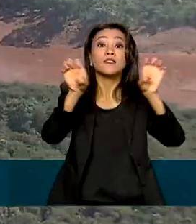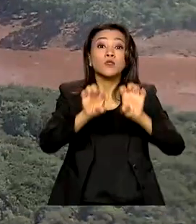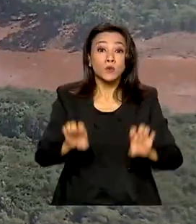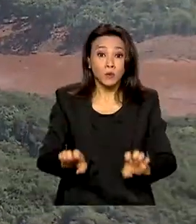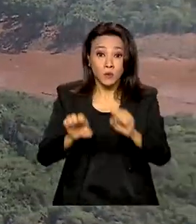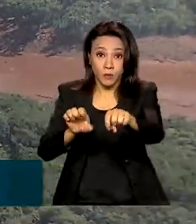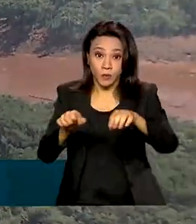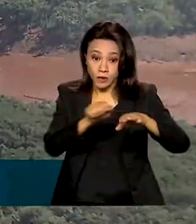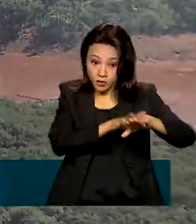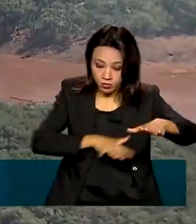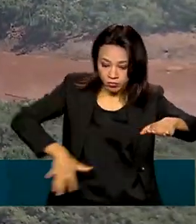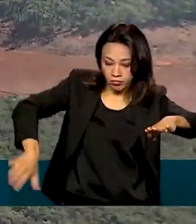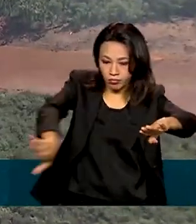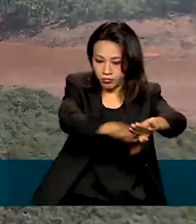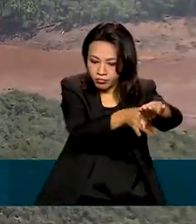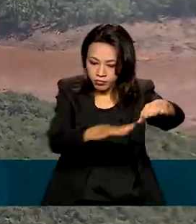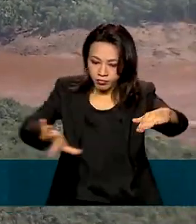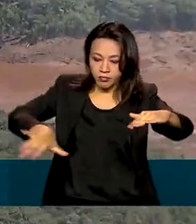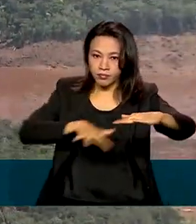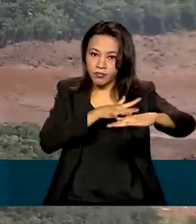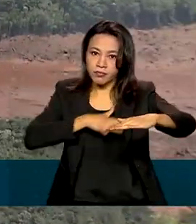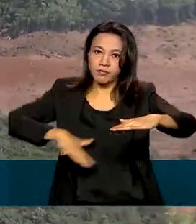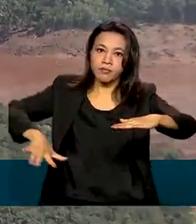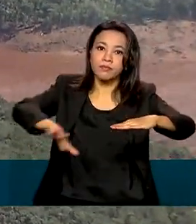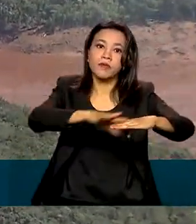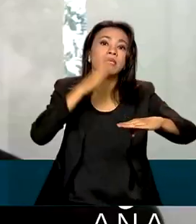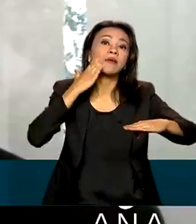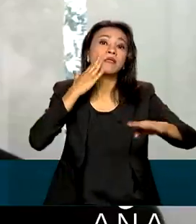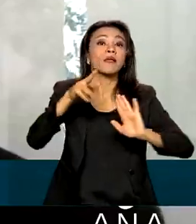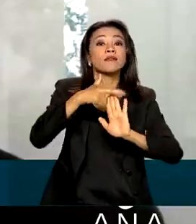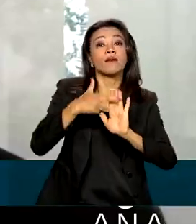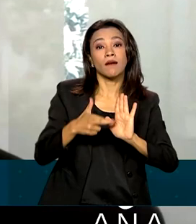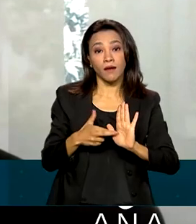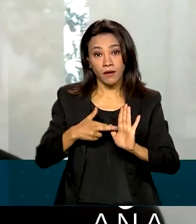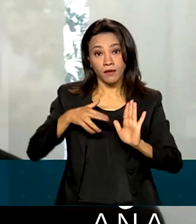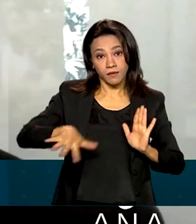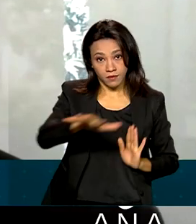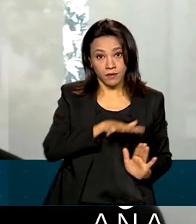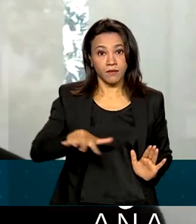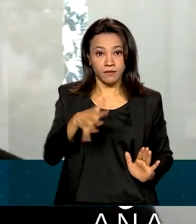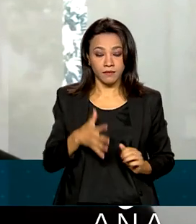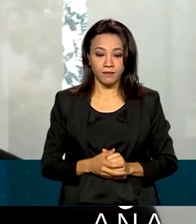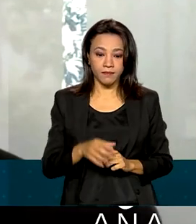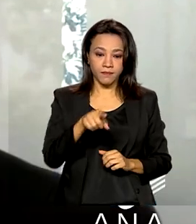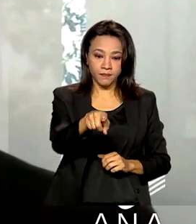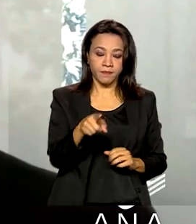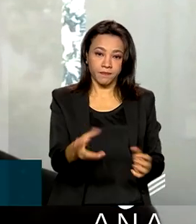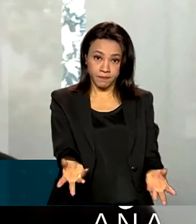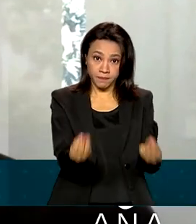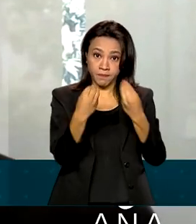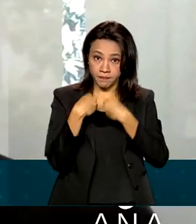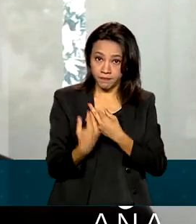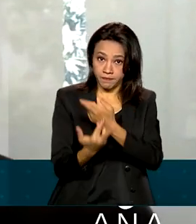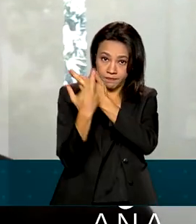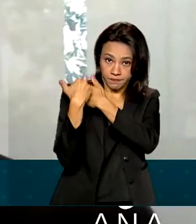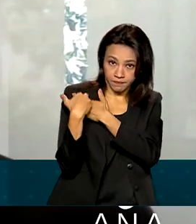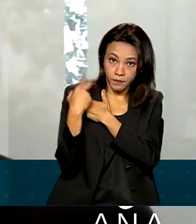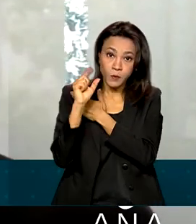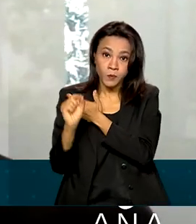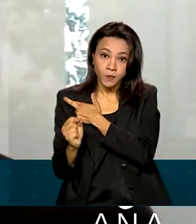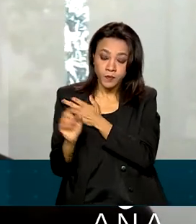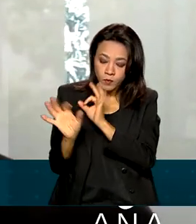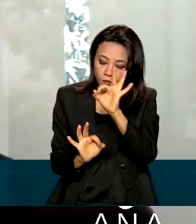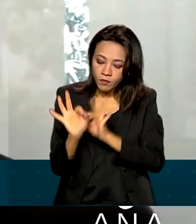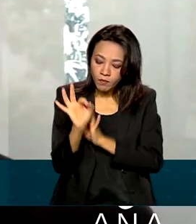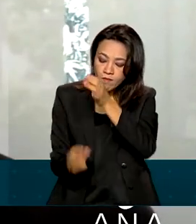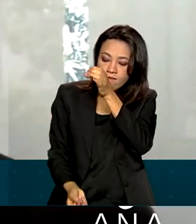e consultar diretrizes e regulações do setor. Foi dada a nós essa missão de organizar, implantar e